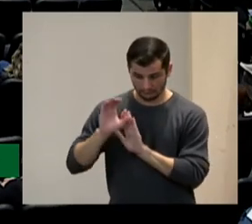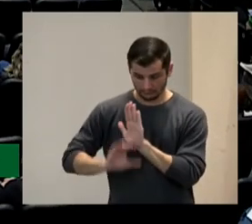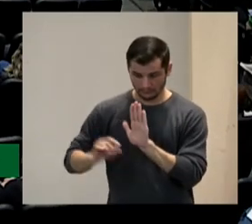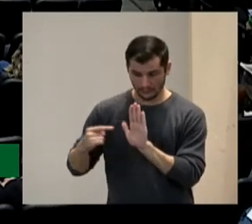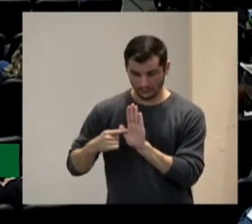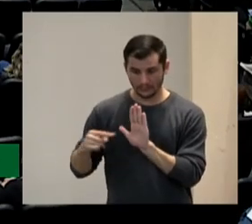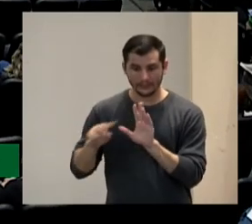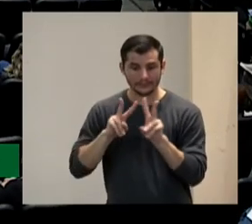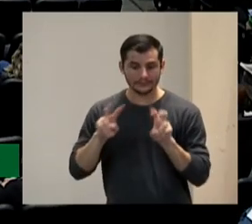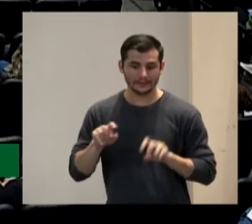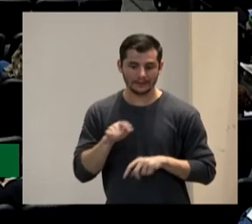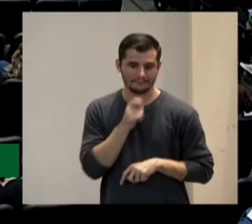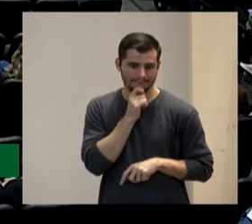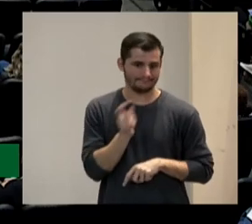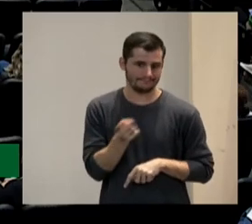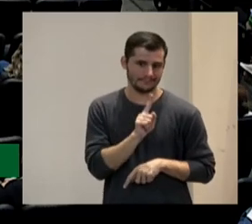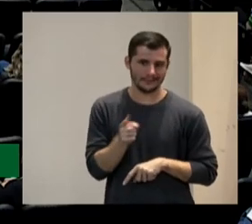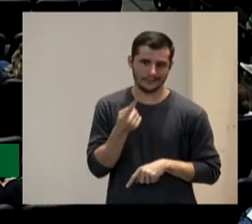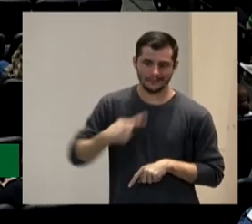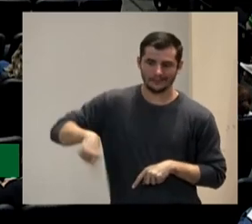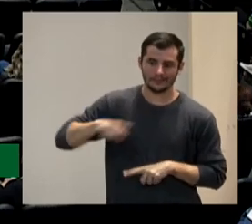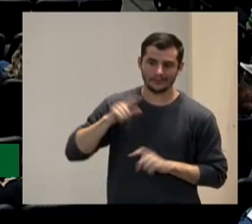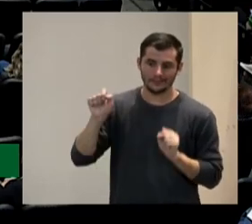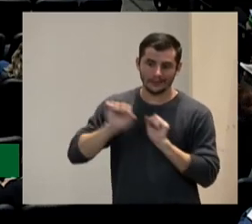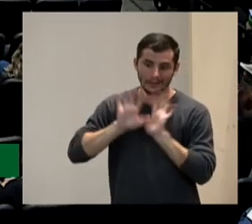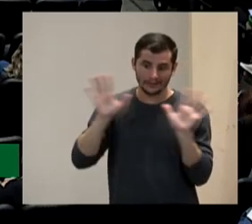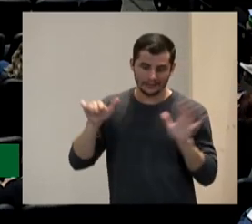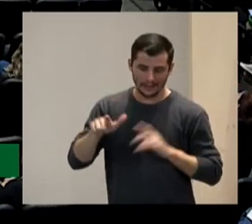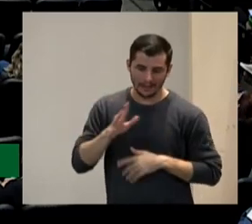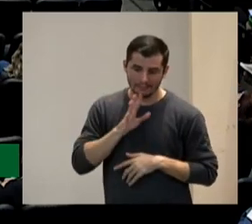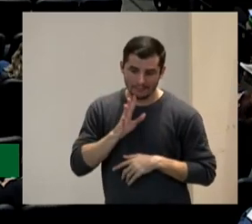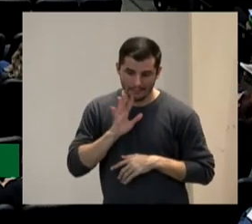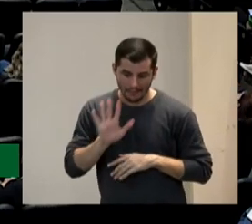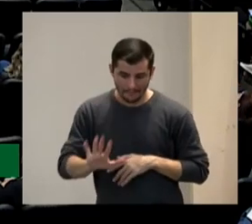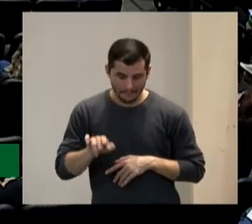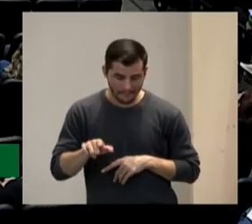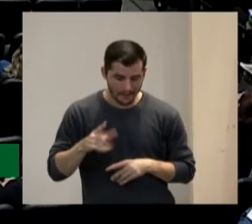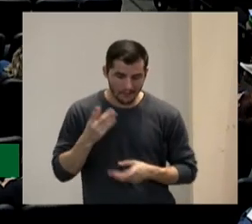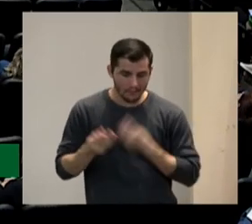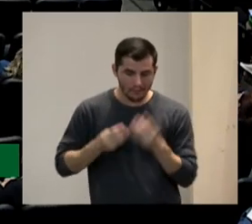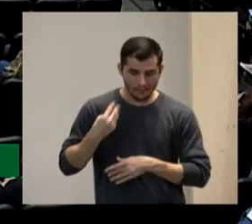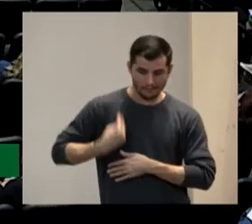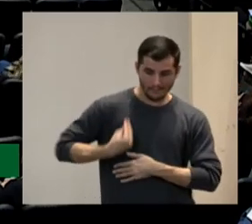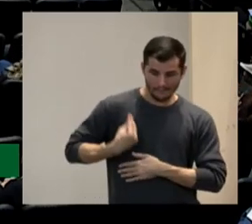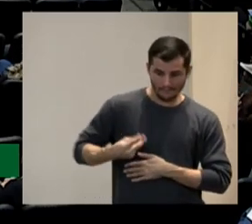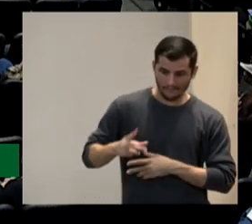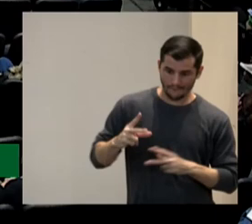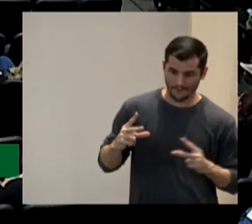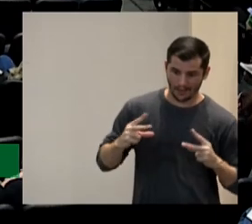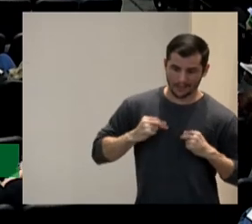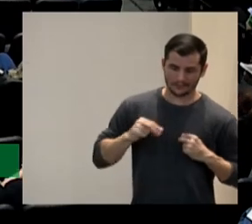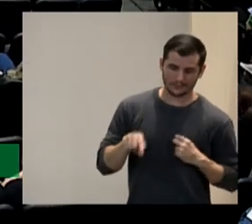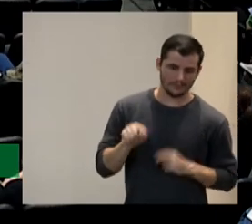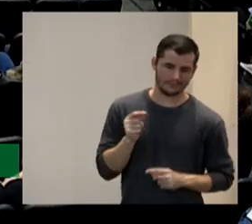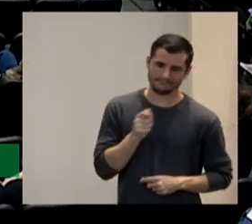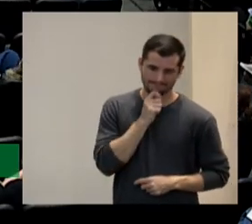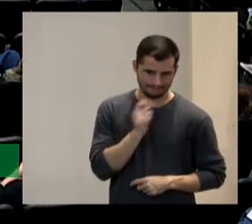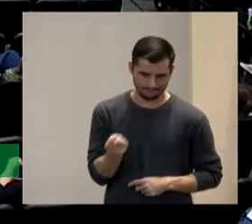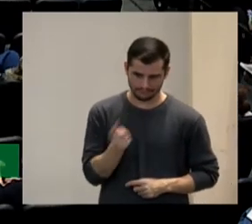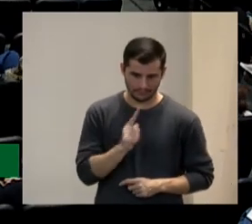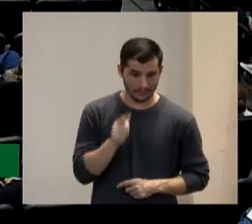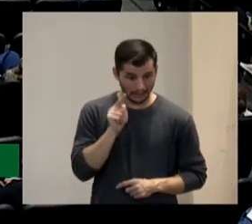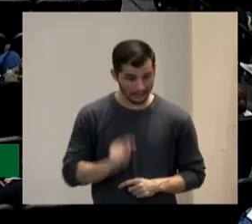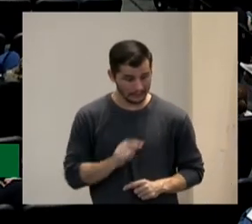não temos assumida se conhecemos mas não temos assumida é que o currículo